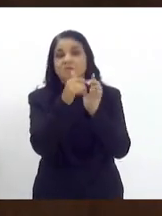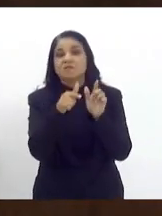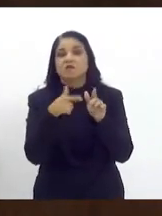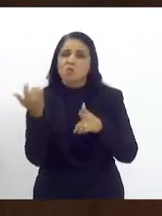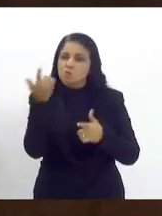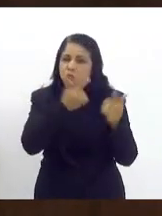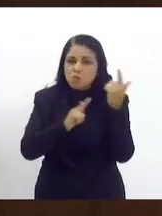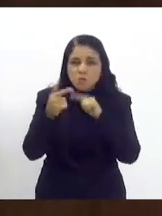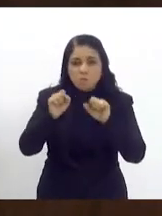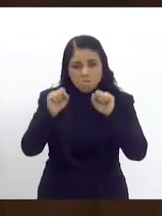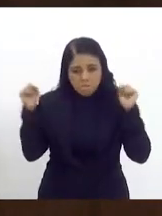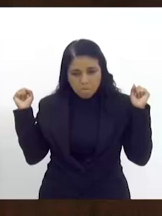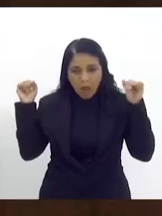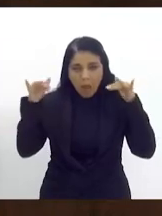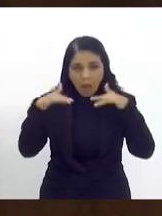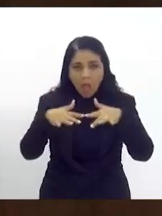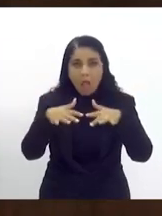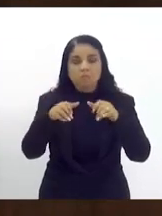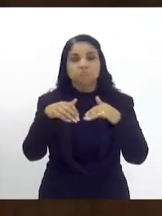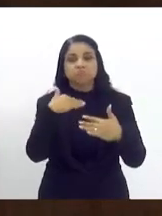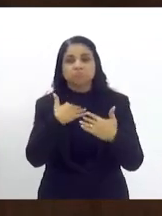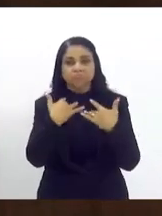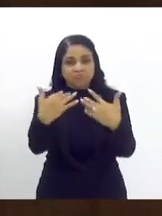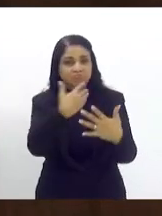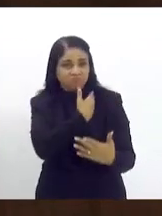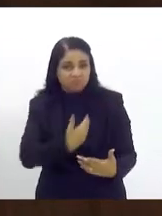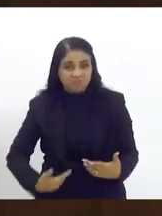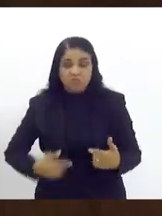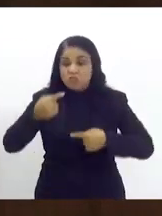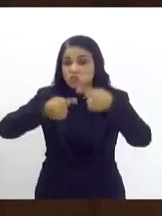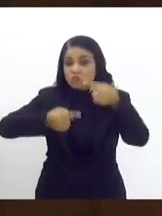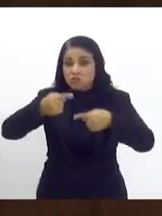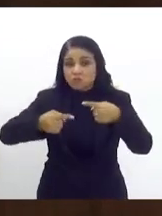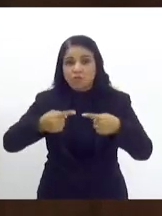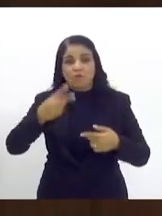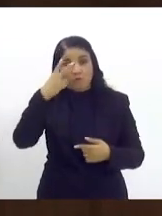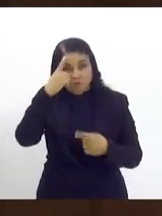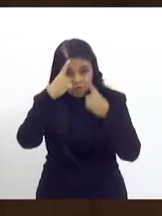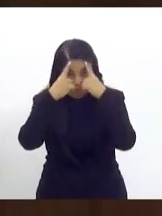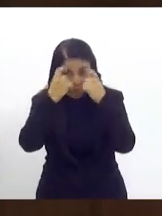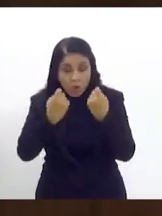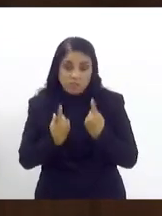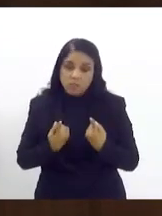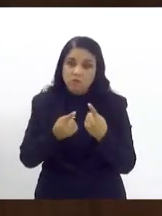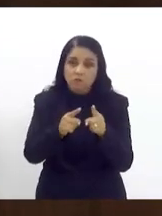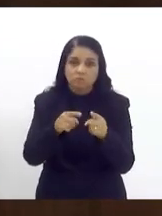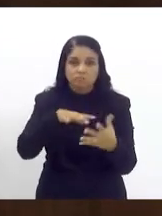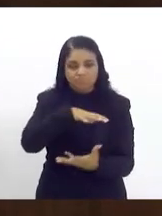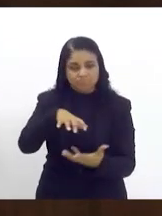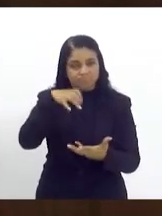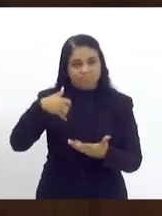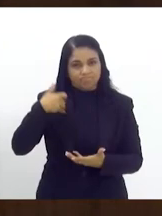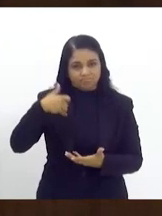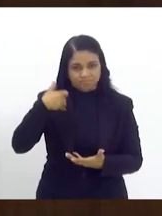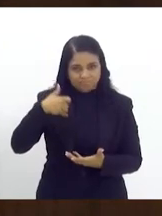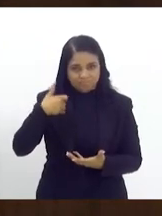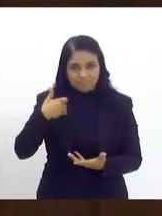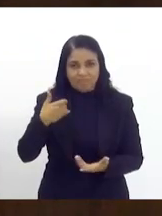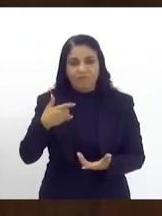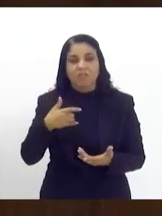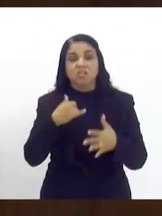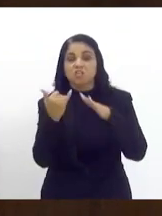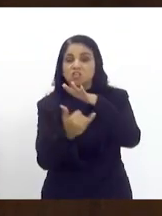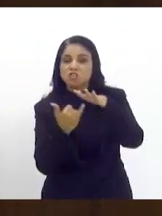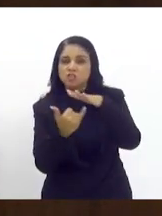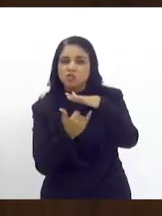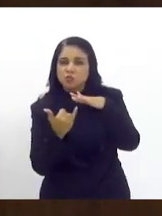público e discutimos a questão da violência contra a pessoa idosa e também a questão das instituições de